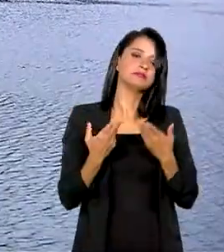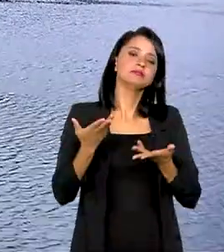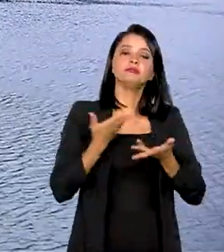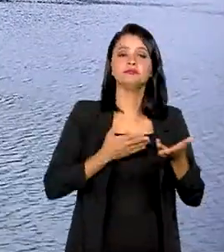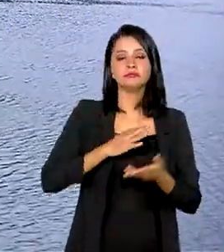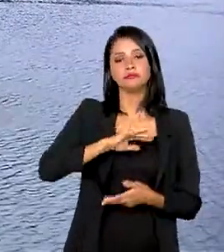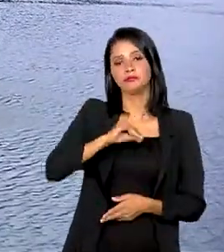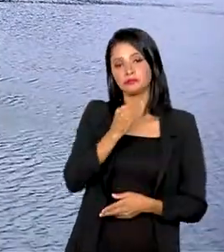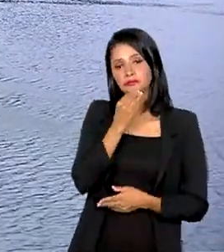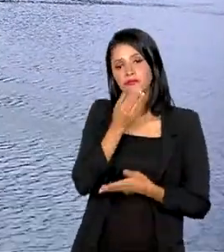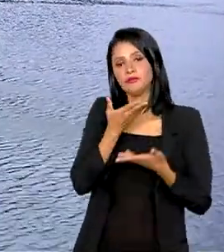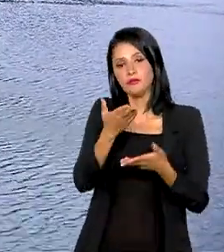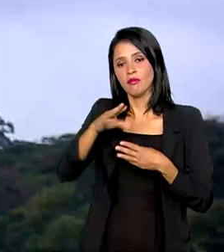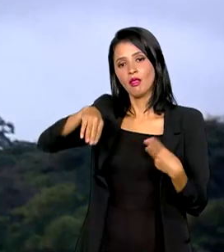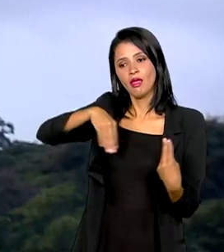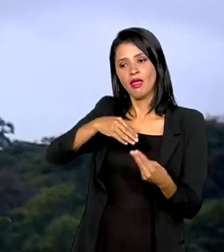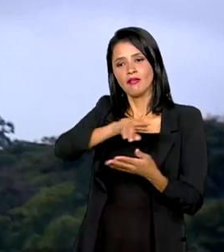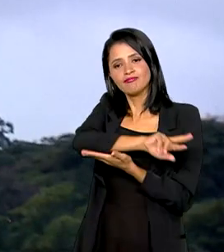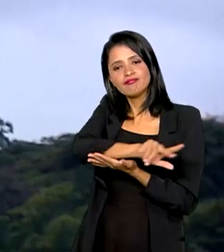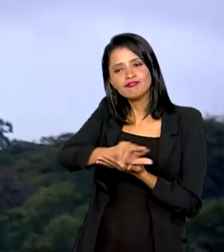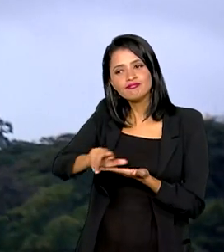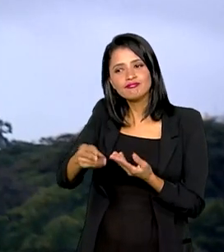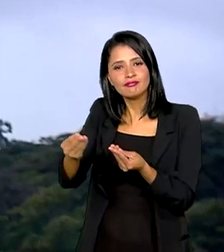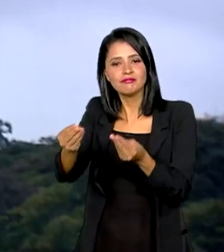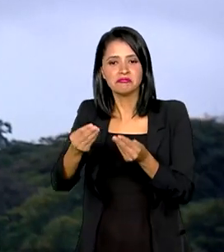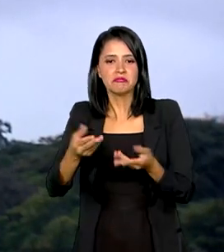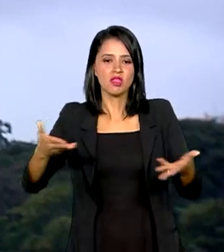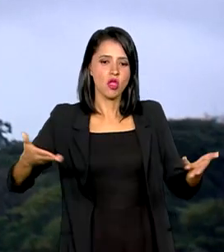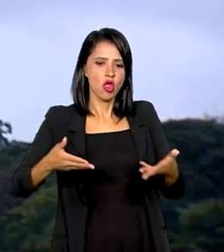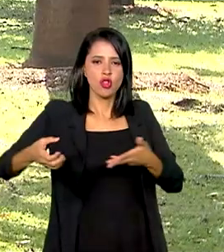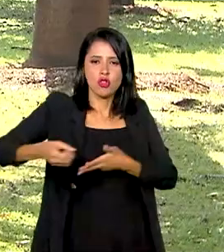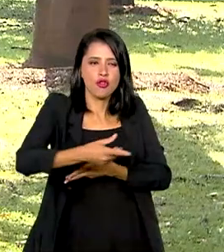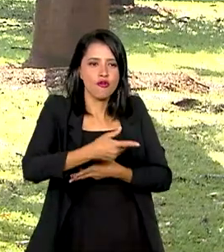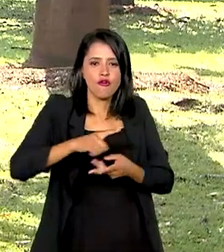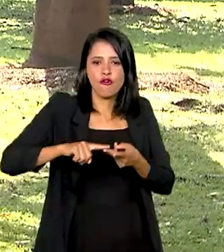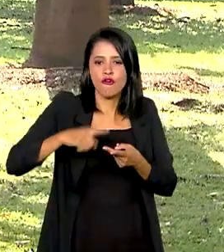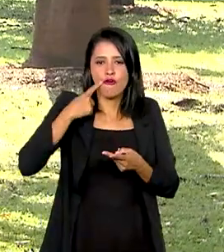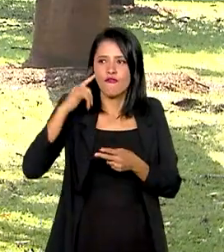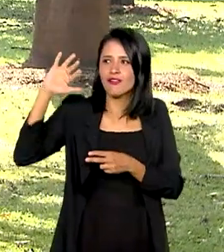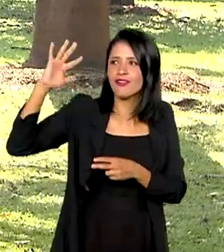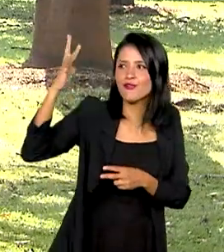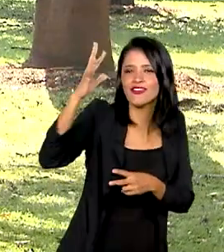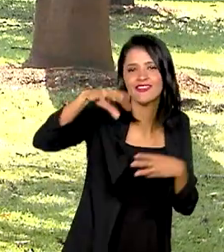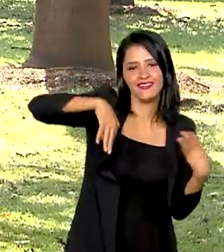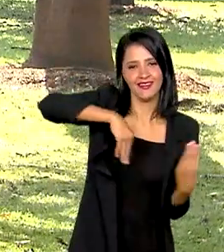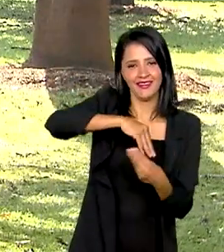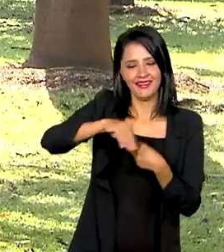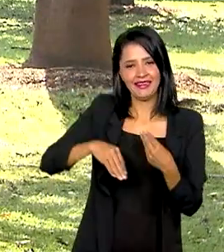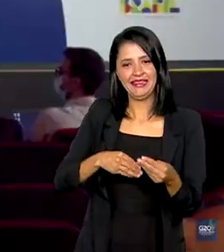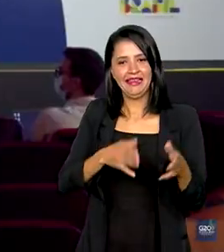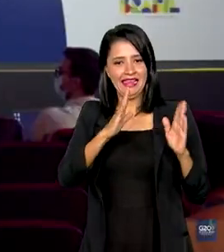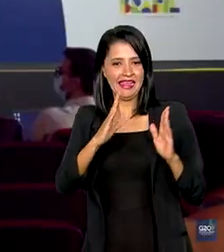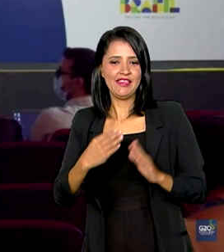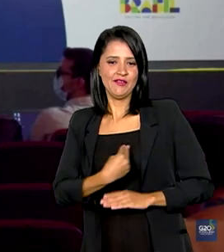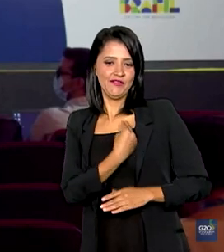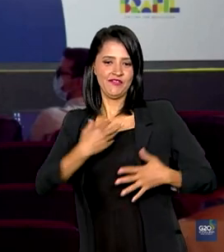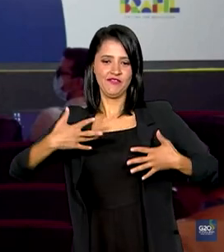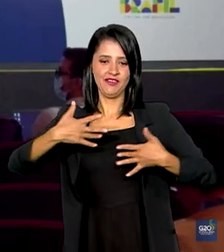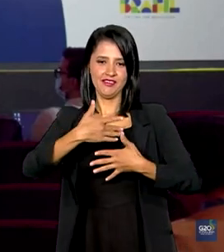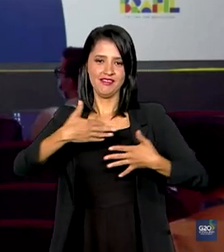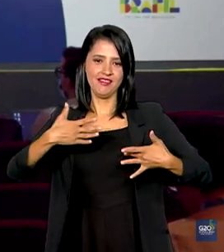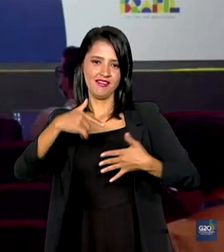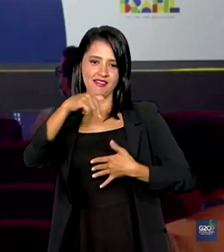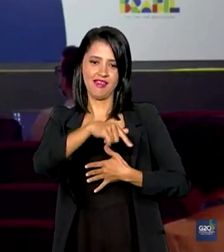essa mistura de modernidade, natureza e vida urbana, que é